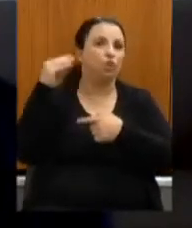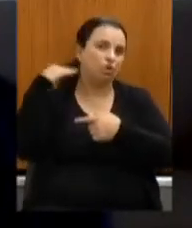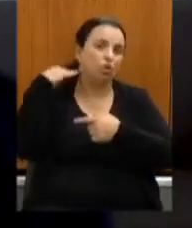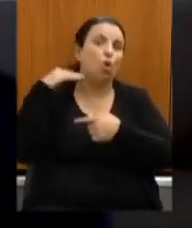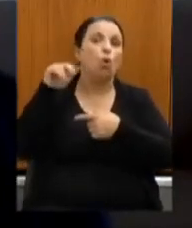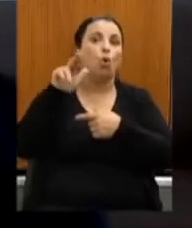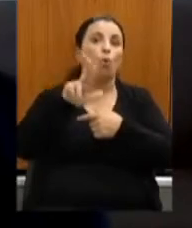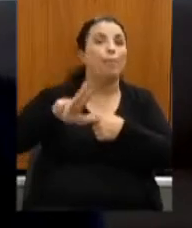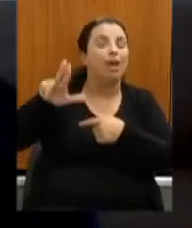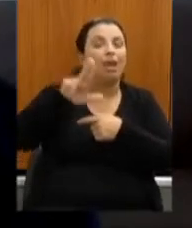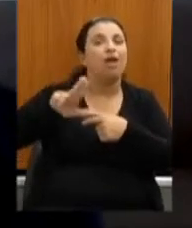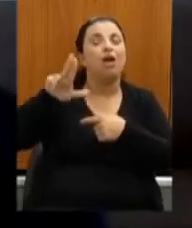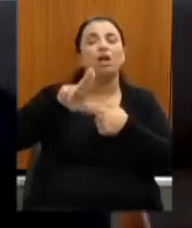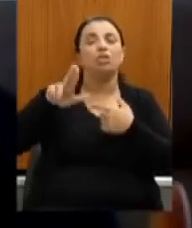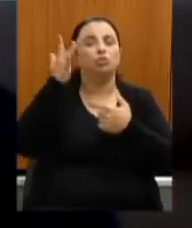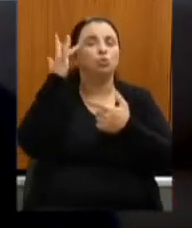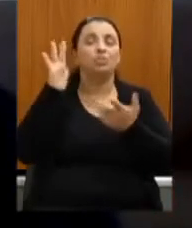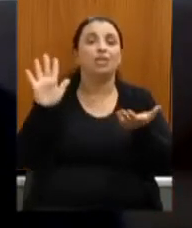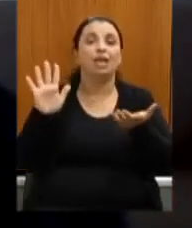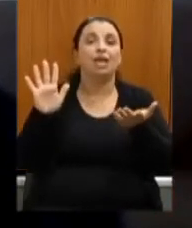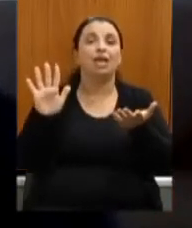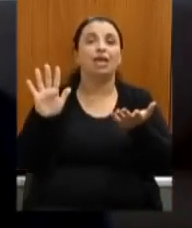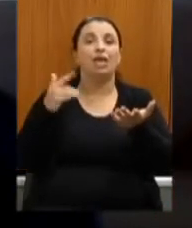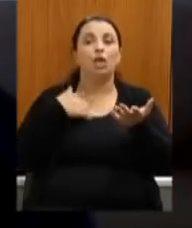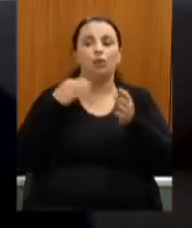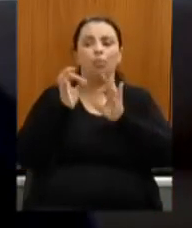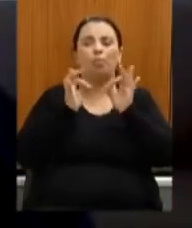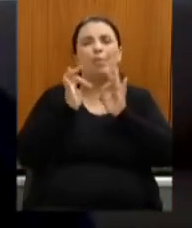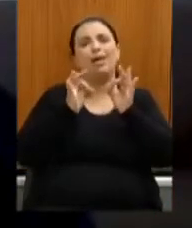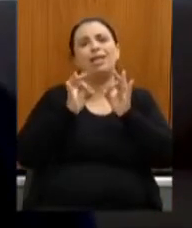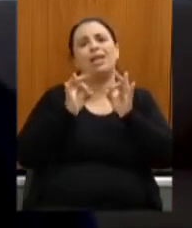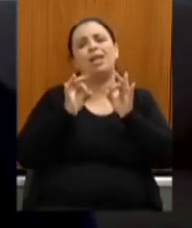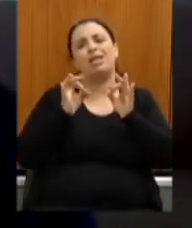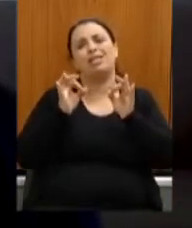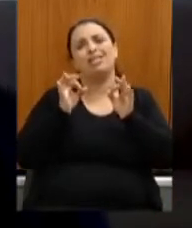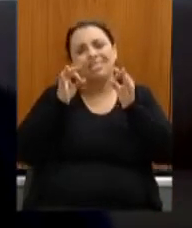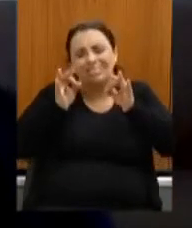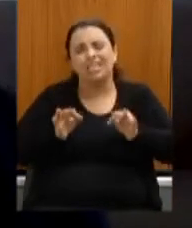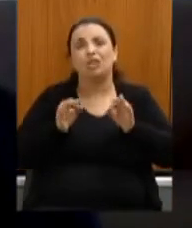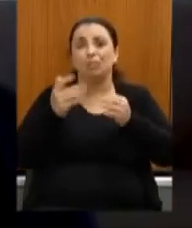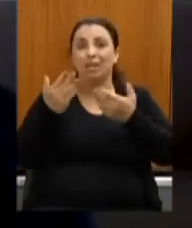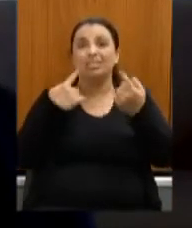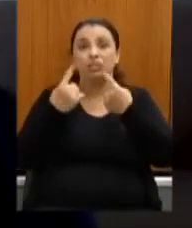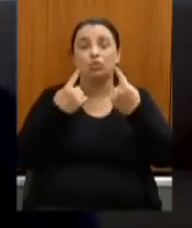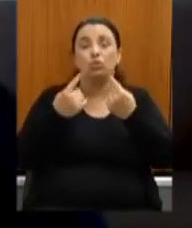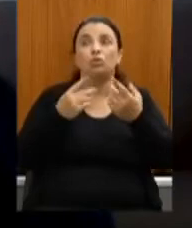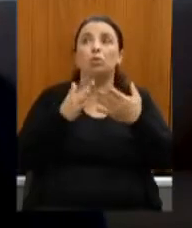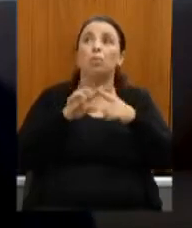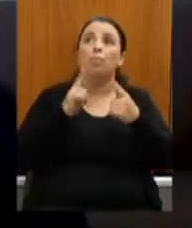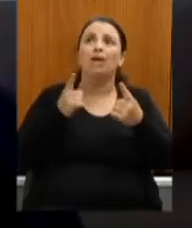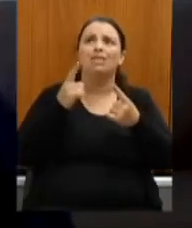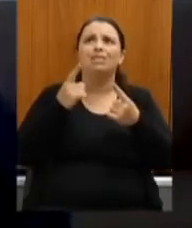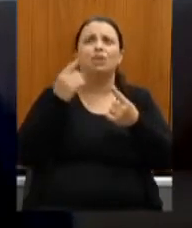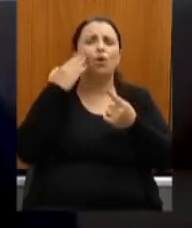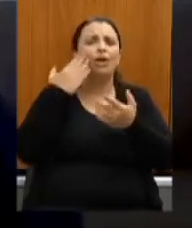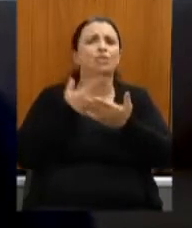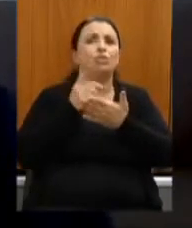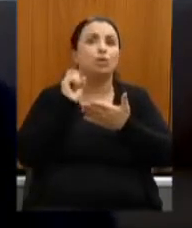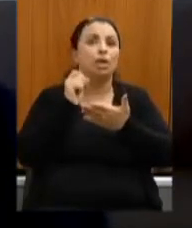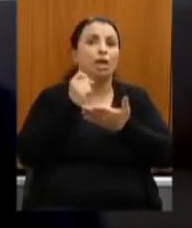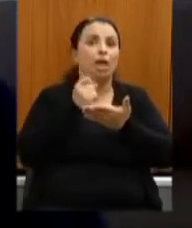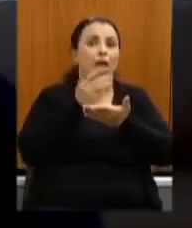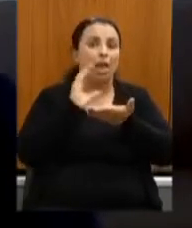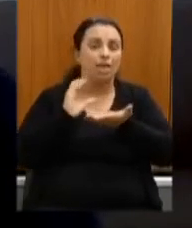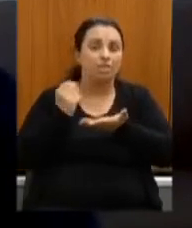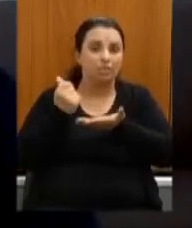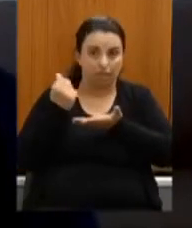uma parcela eu não me preparei para essa discussão aqui mas eu creio que 40% fica para